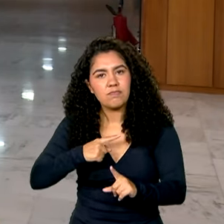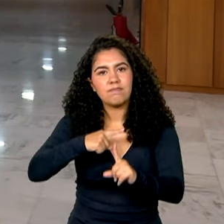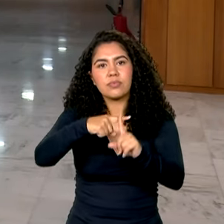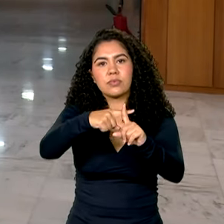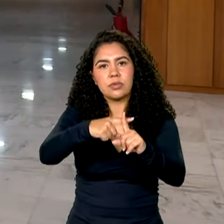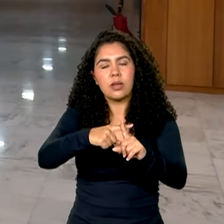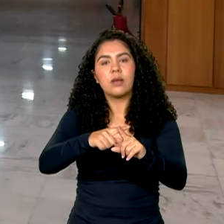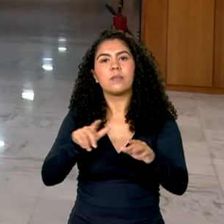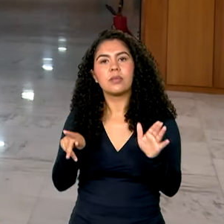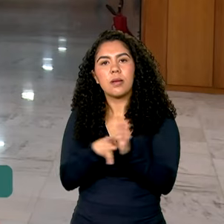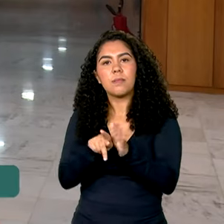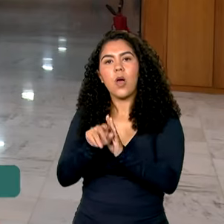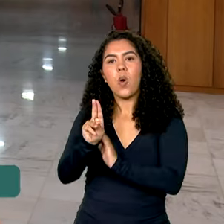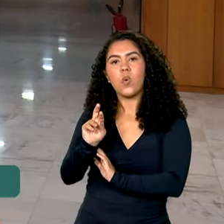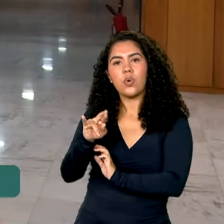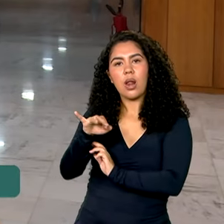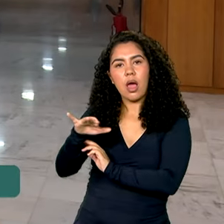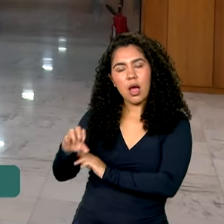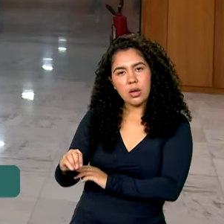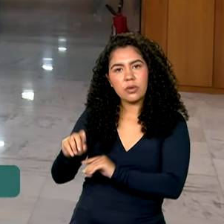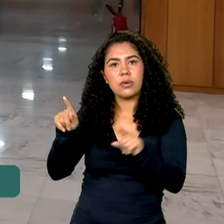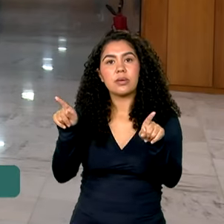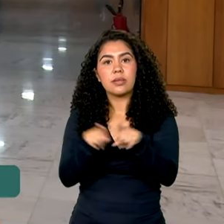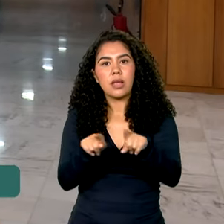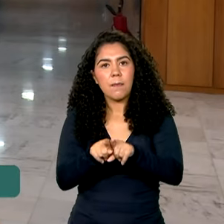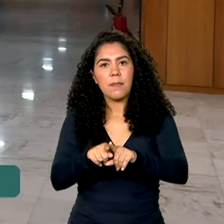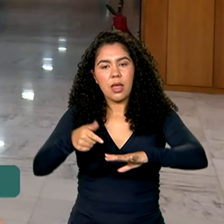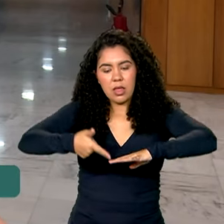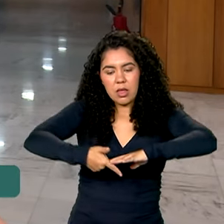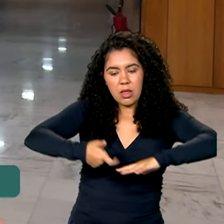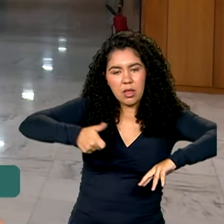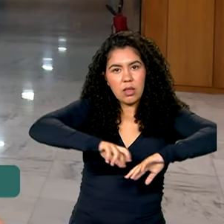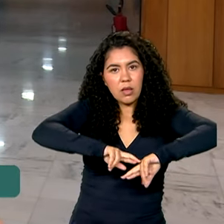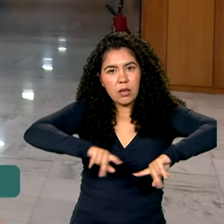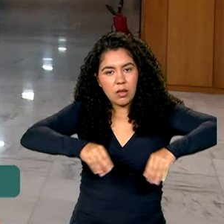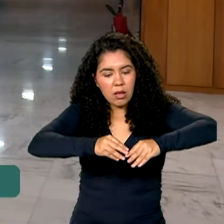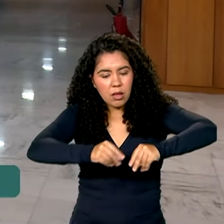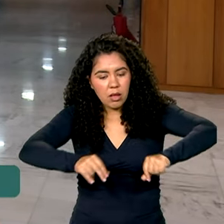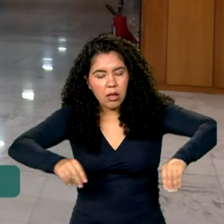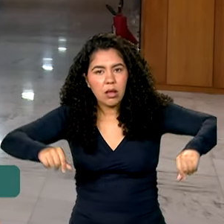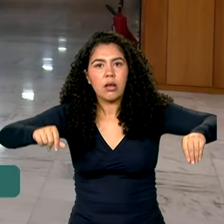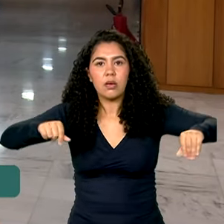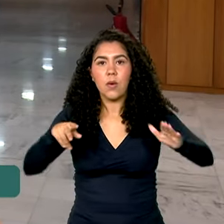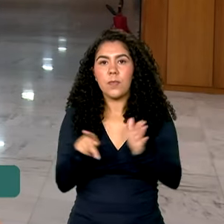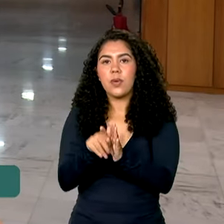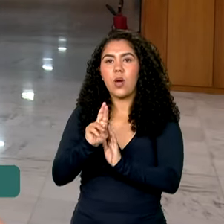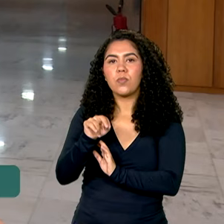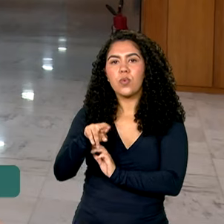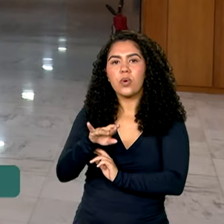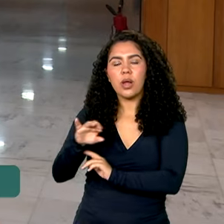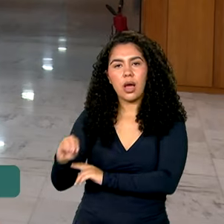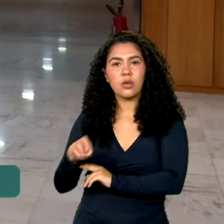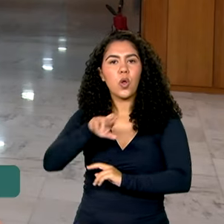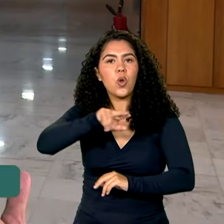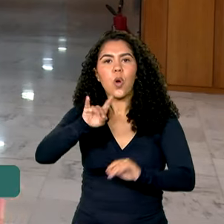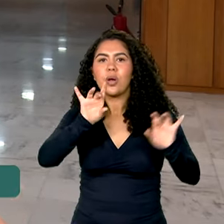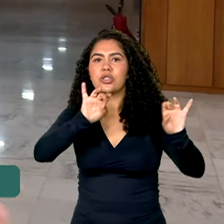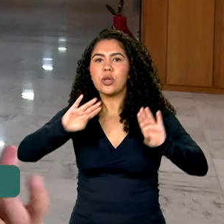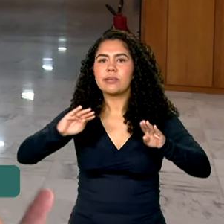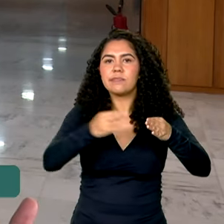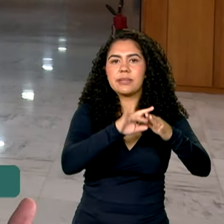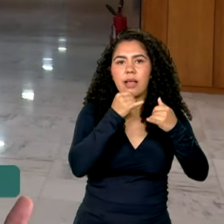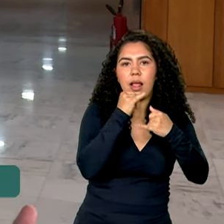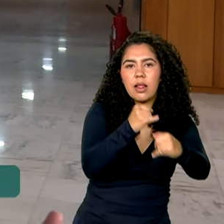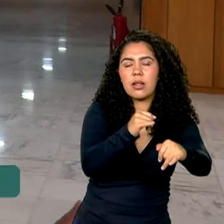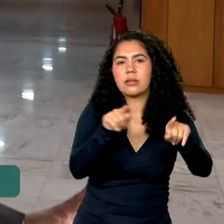urânio, na produção do combustível nuclear, na mineração do urânio. Ou seja, não é apenas uma questão energética, mas uma questão de